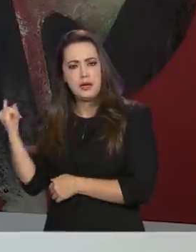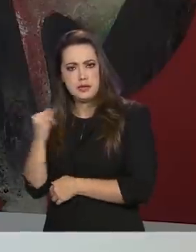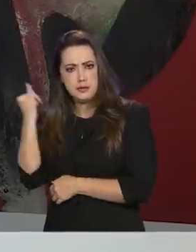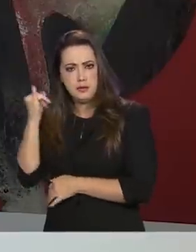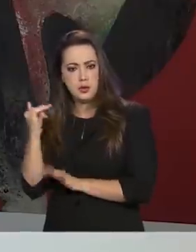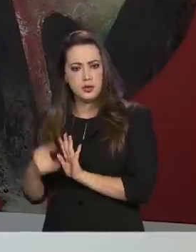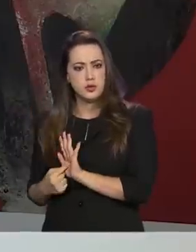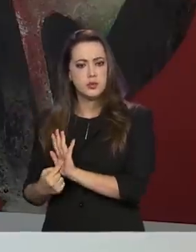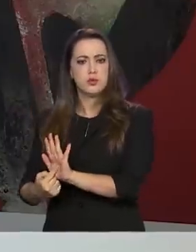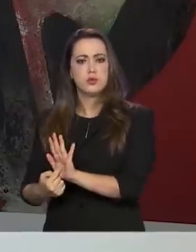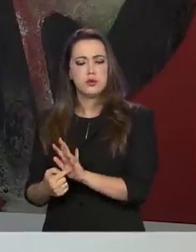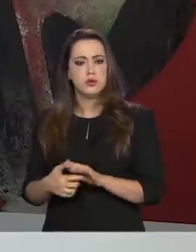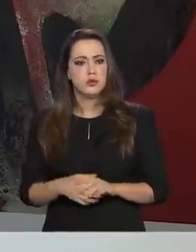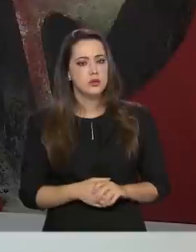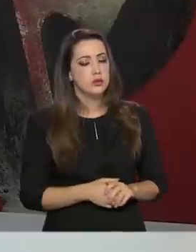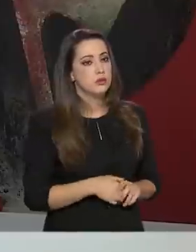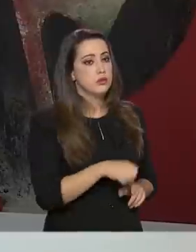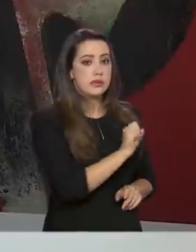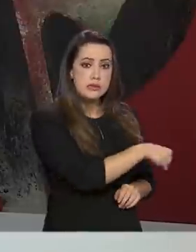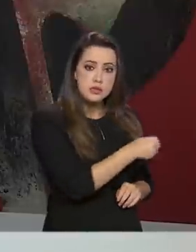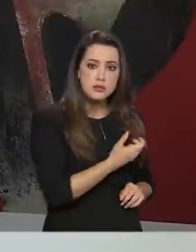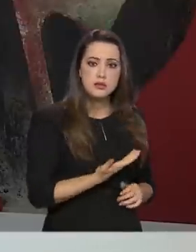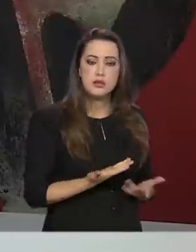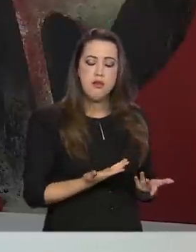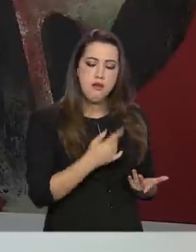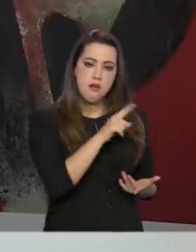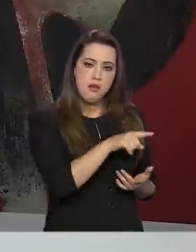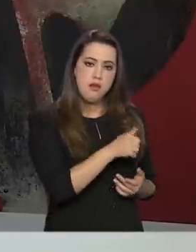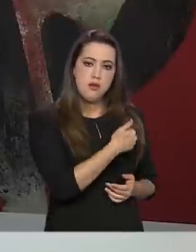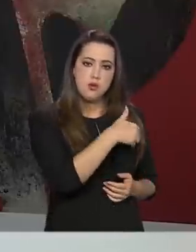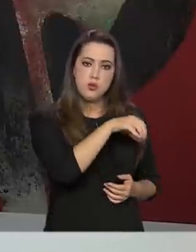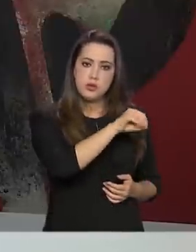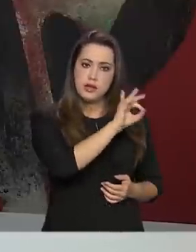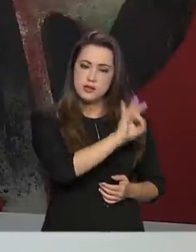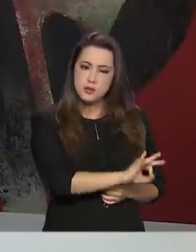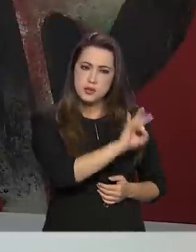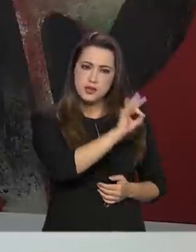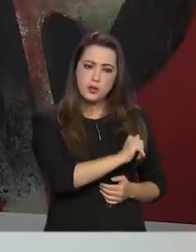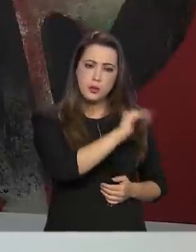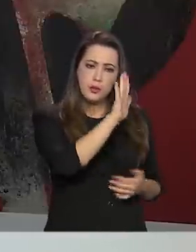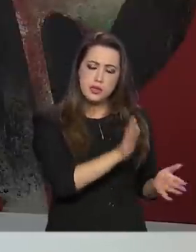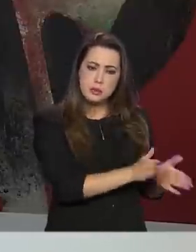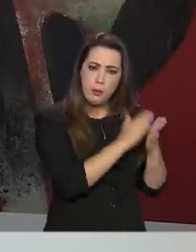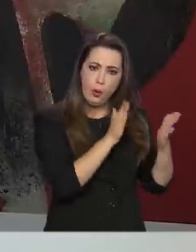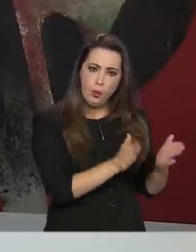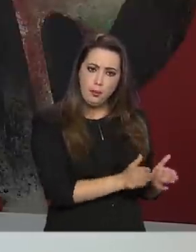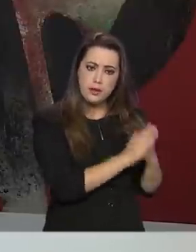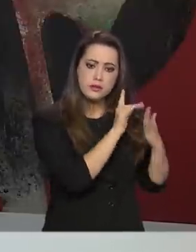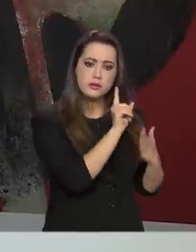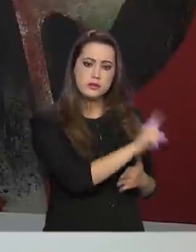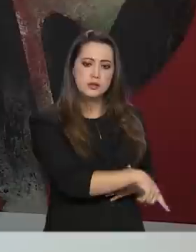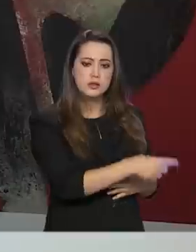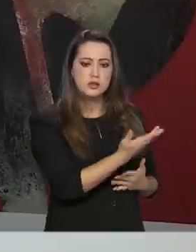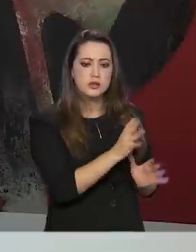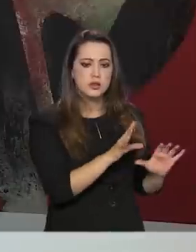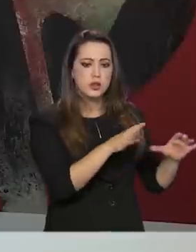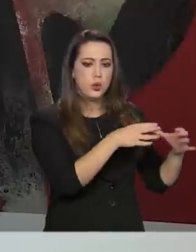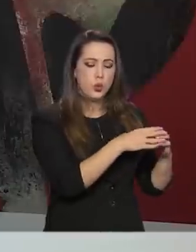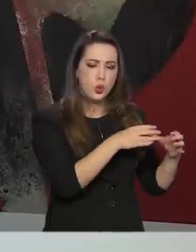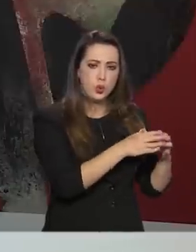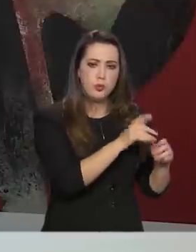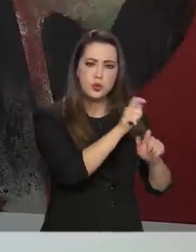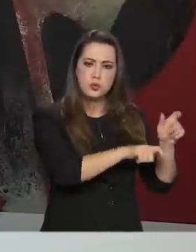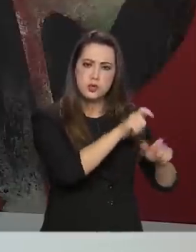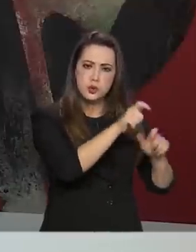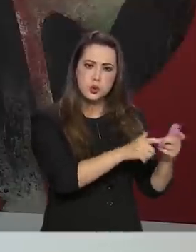Mais importante ele se mostrou. Para a camada mais baixa, os 10% mais pobres, que seriam a linha de indigência,